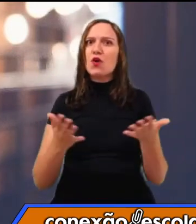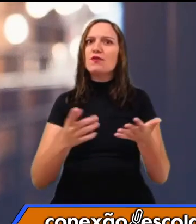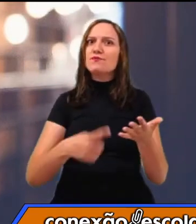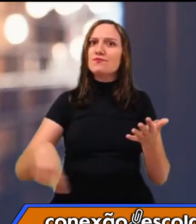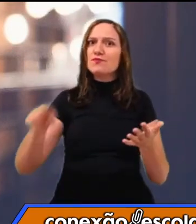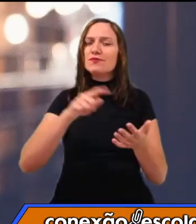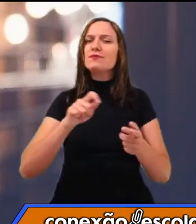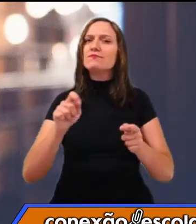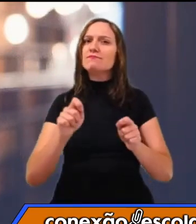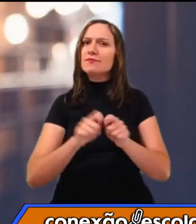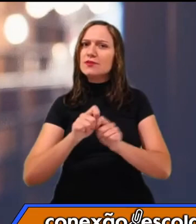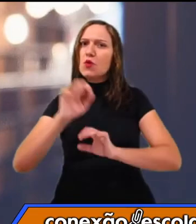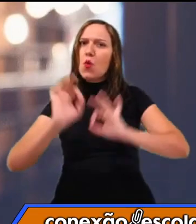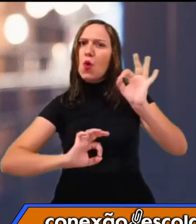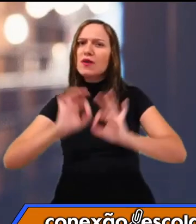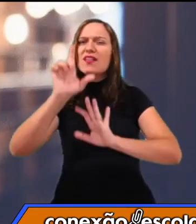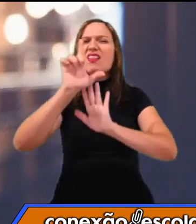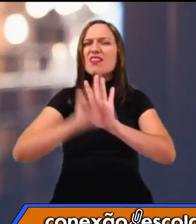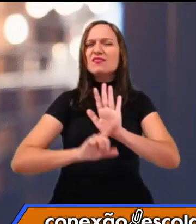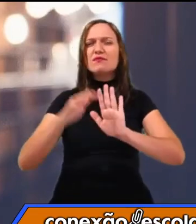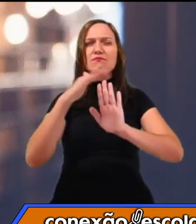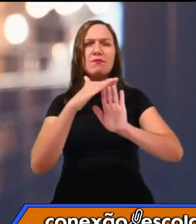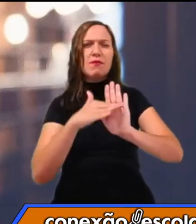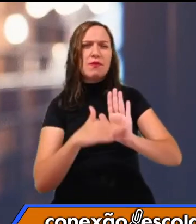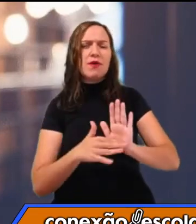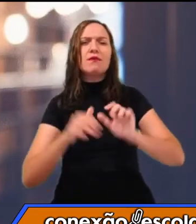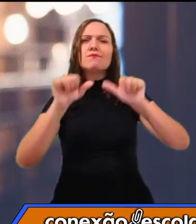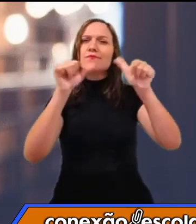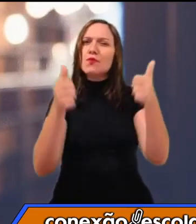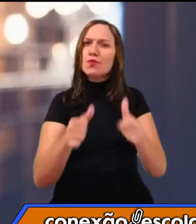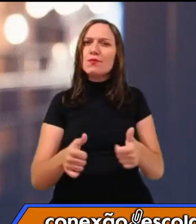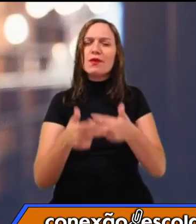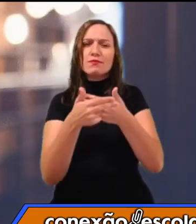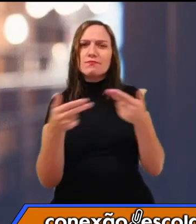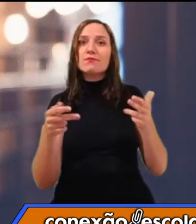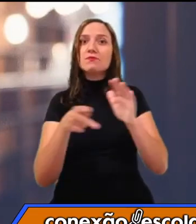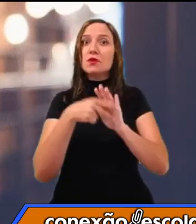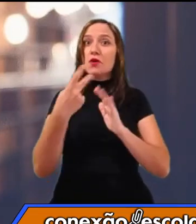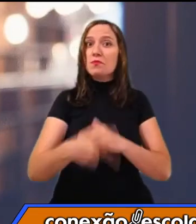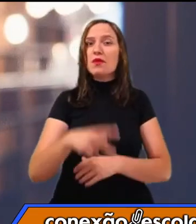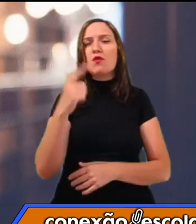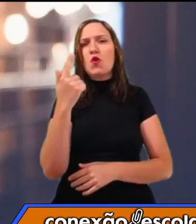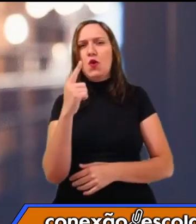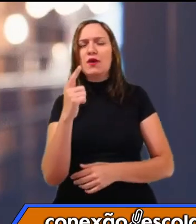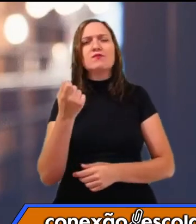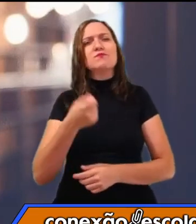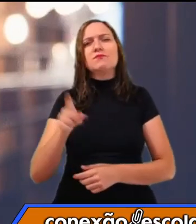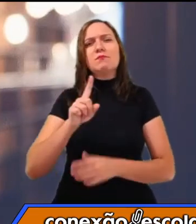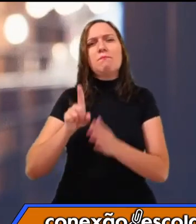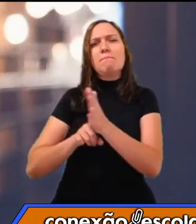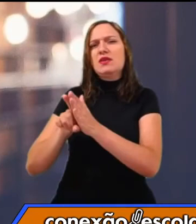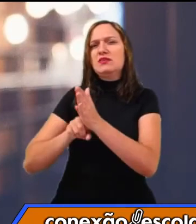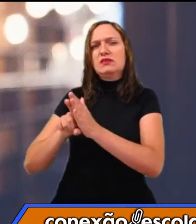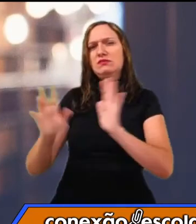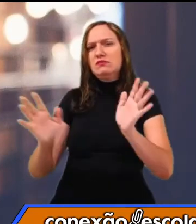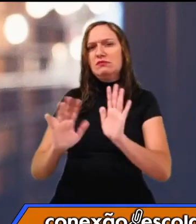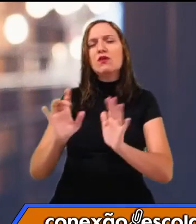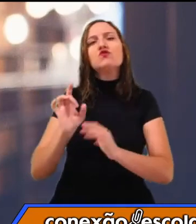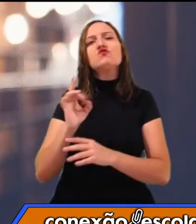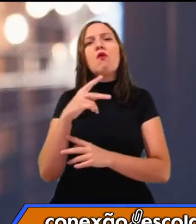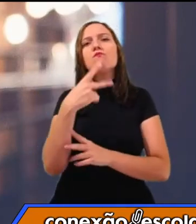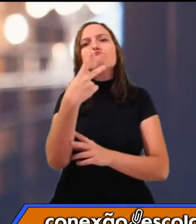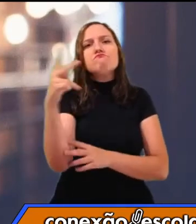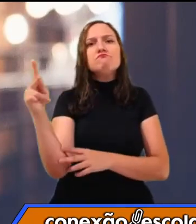uma lista dos monumentos que você conhece aqui da cidade. Não precisa nem fazer pesquisa. Só da sua cabeça, o que você